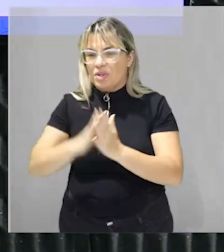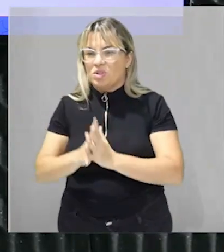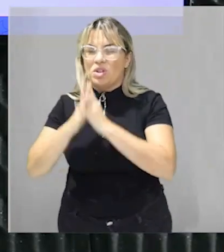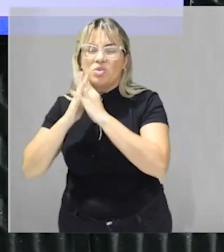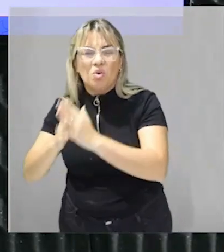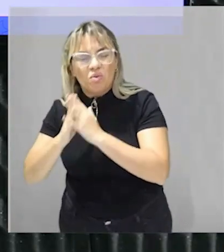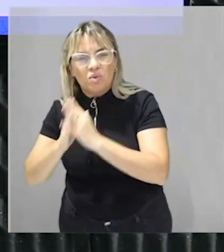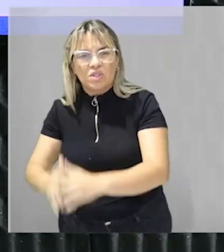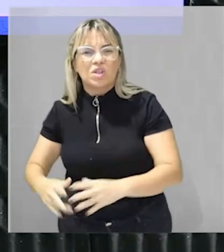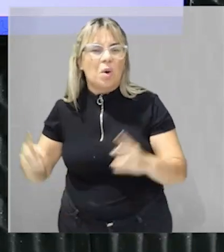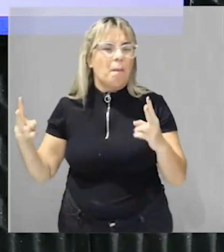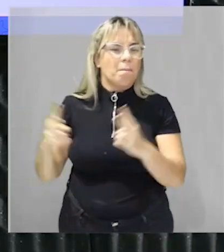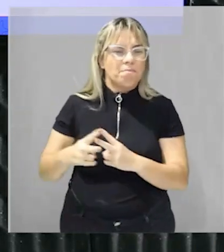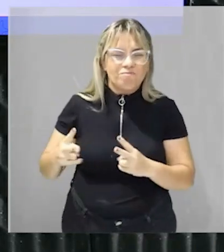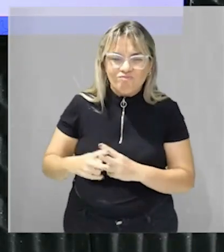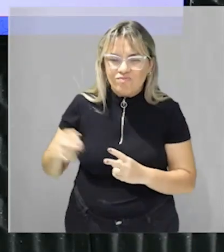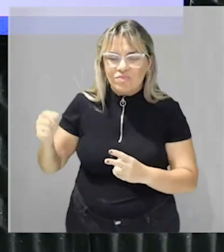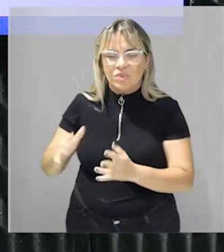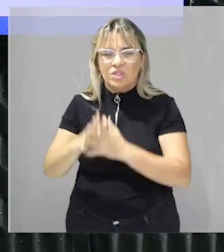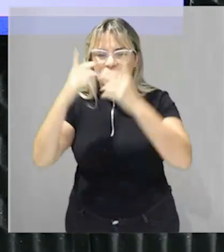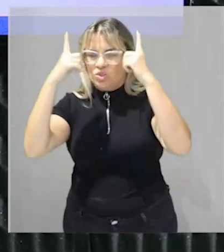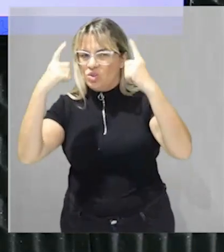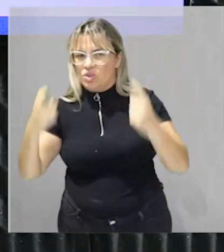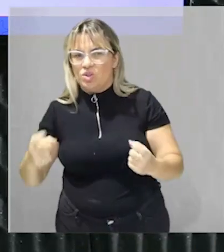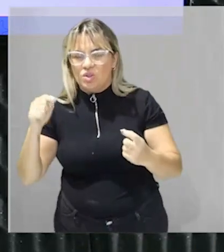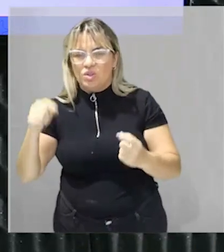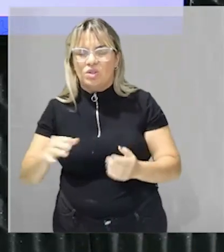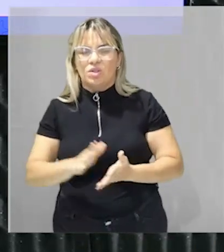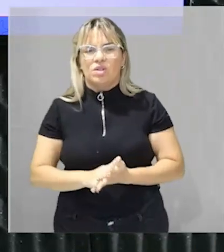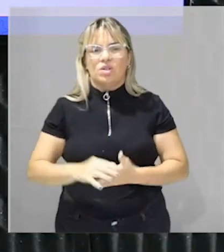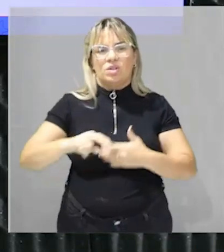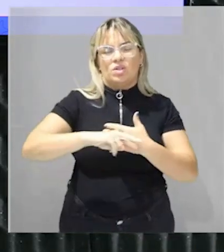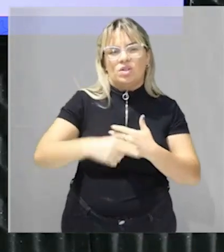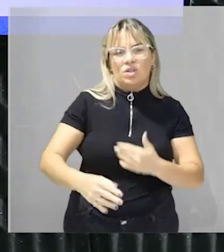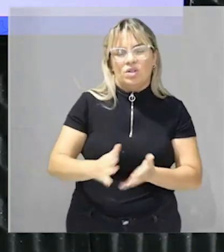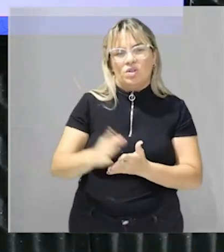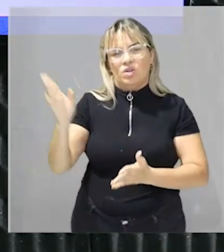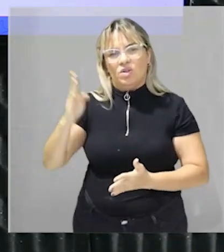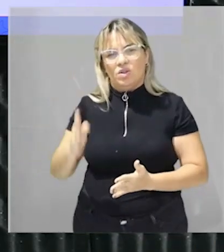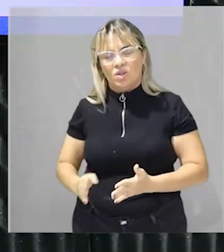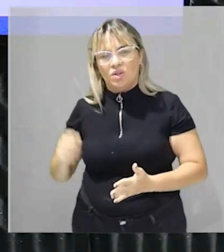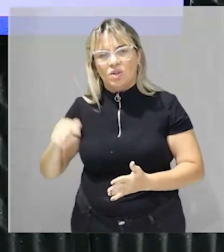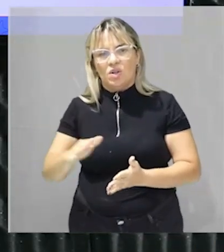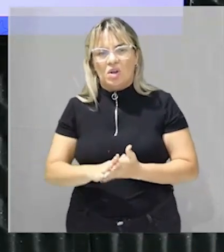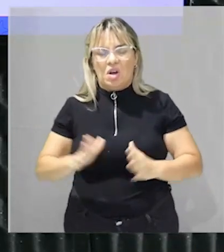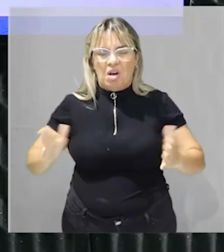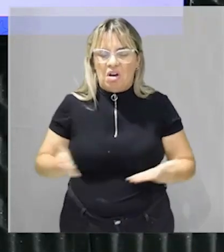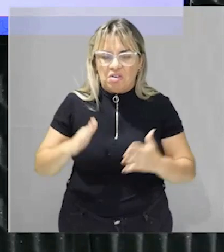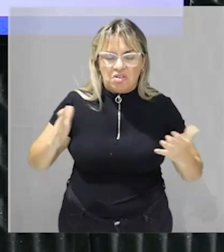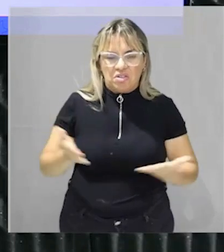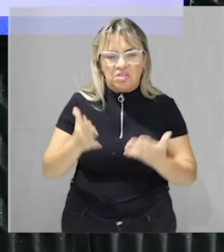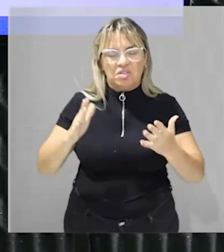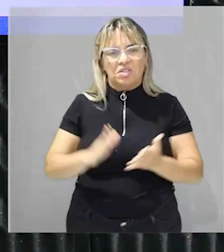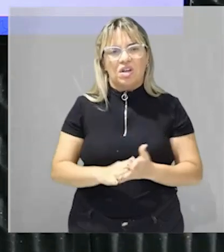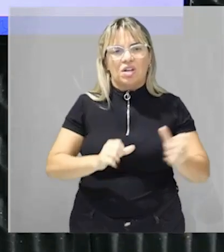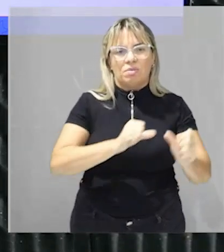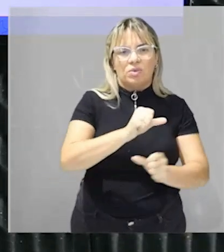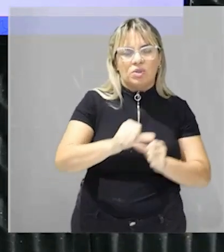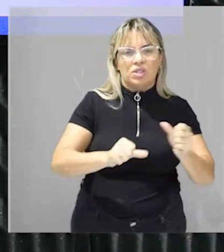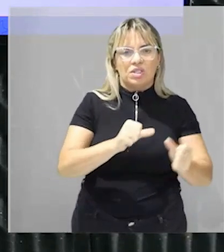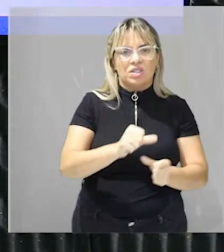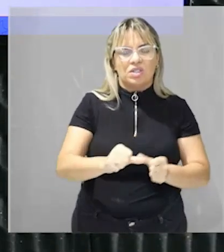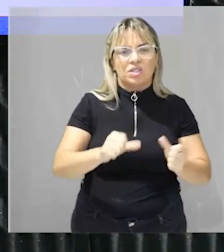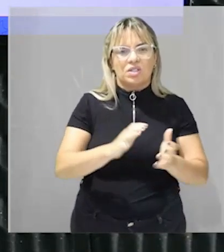como consequência principalmente no Brasil o aumento também por exemplo o incentivo a migração camposidade que é o chamado exordural